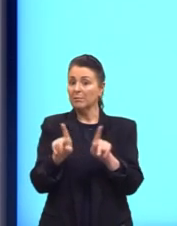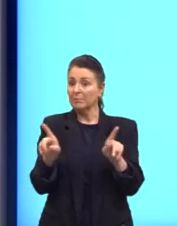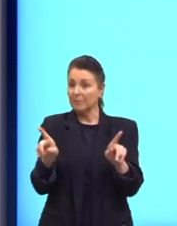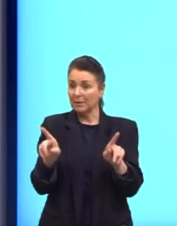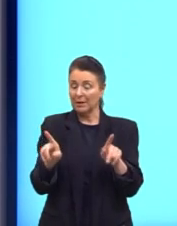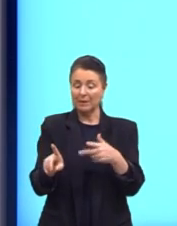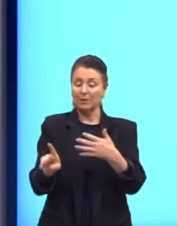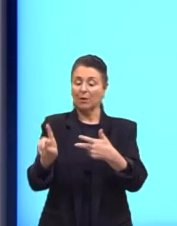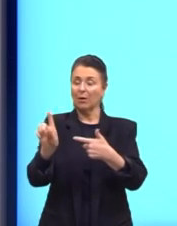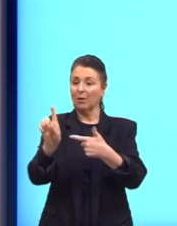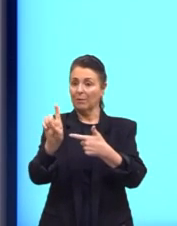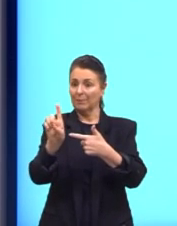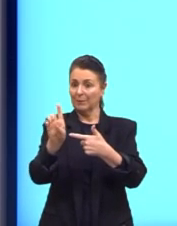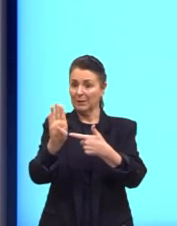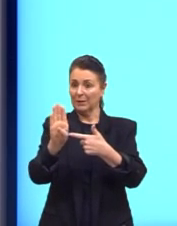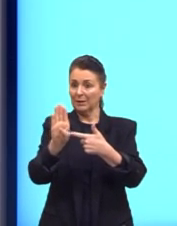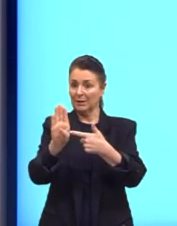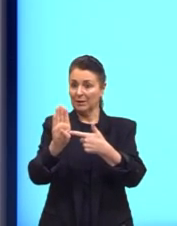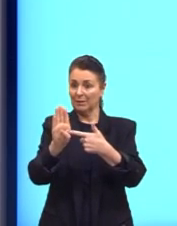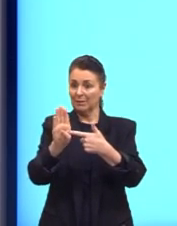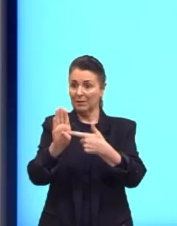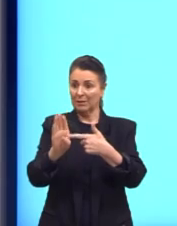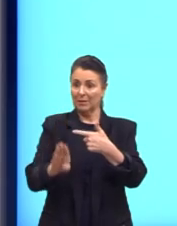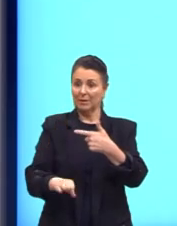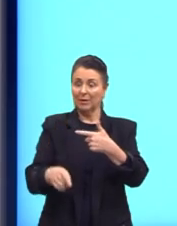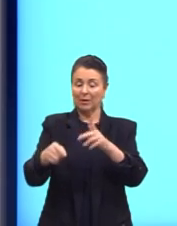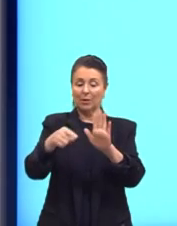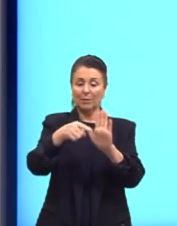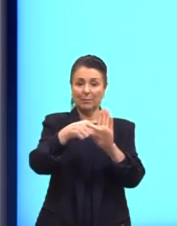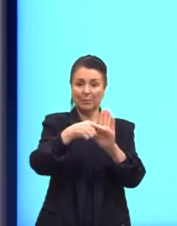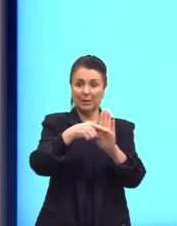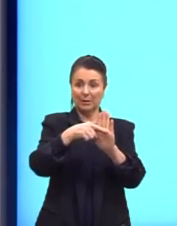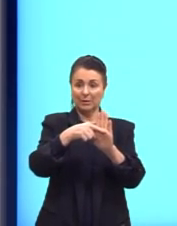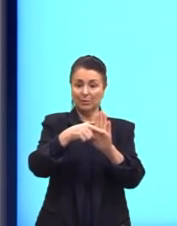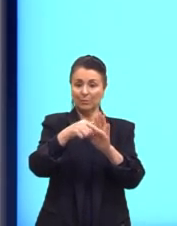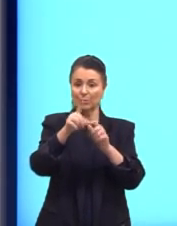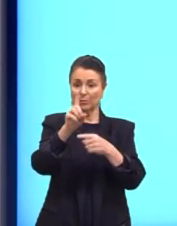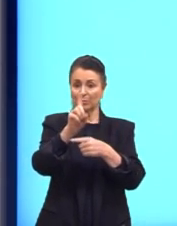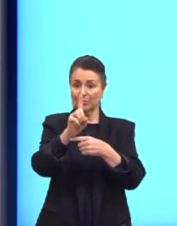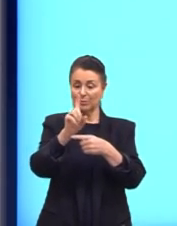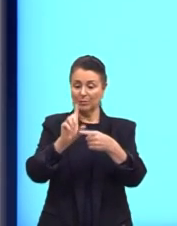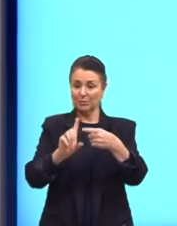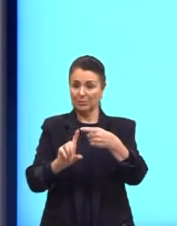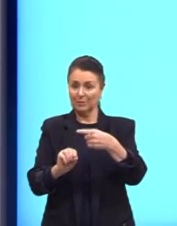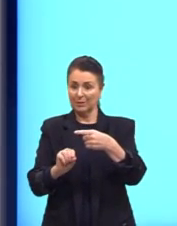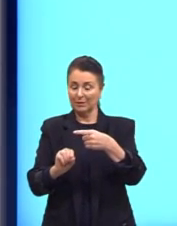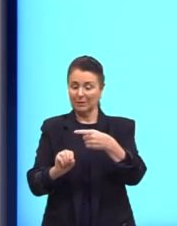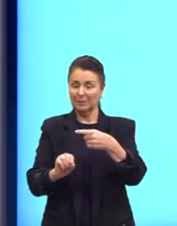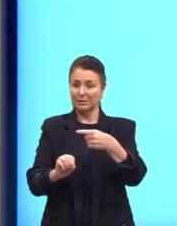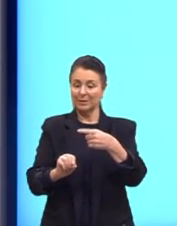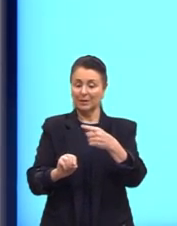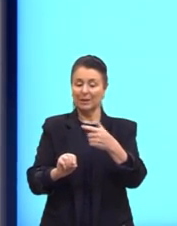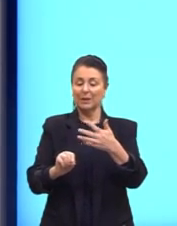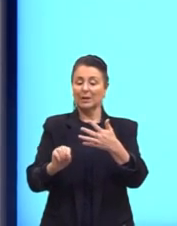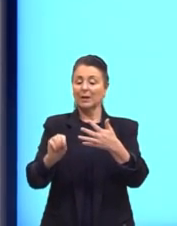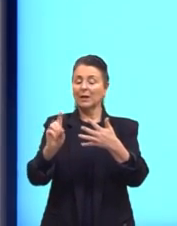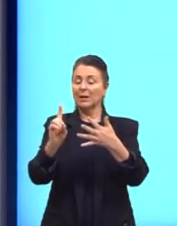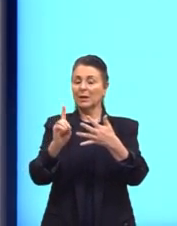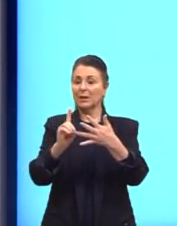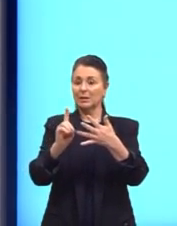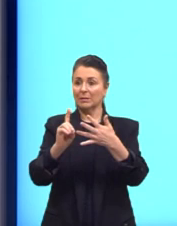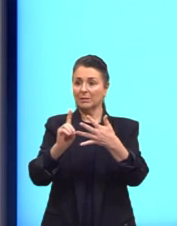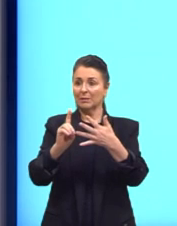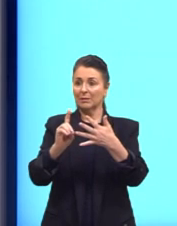na letra B o coeficiente A é negativo, seria menos 1 sobre 10 e na letra D o coeficiente A